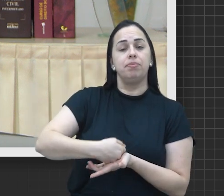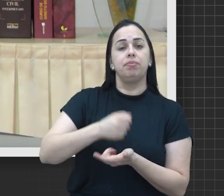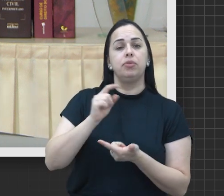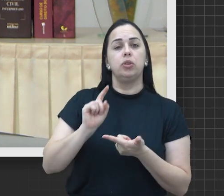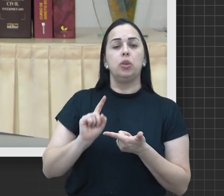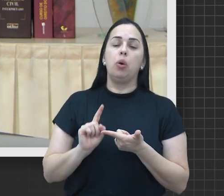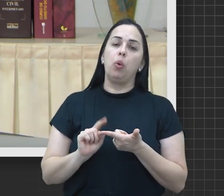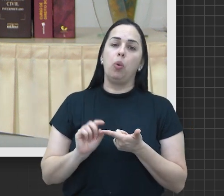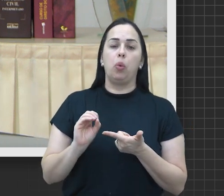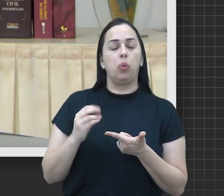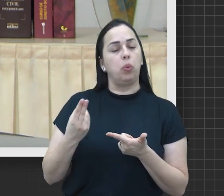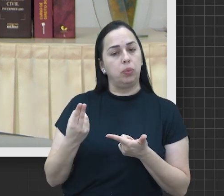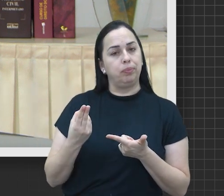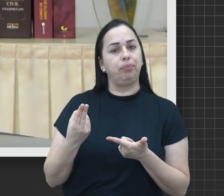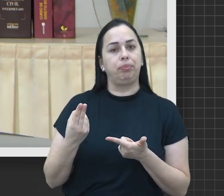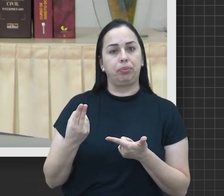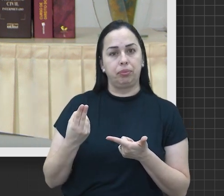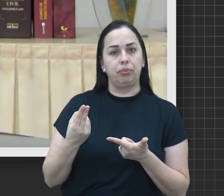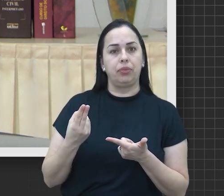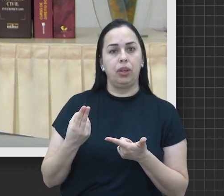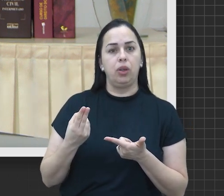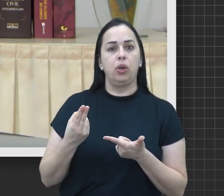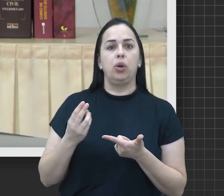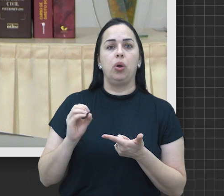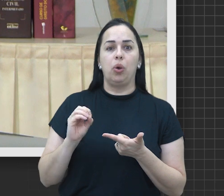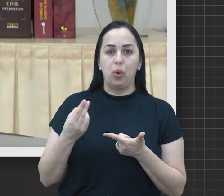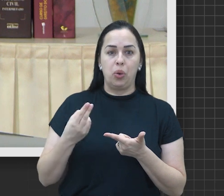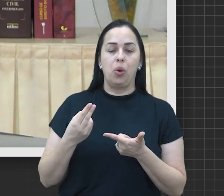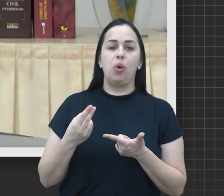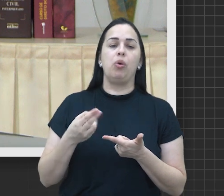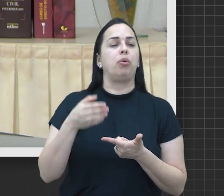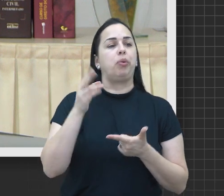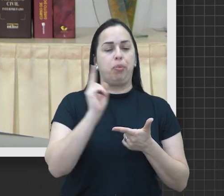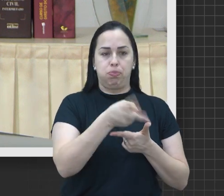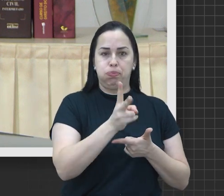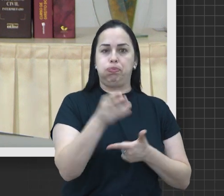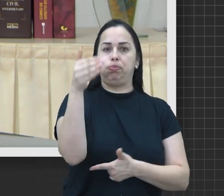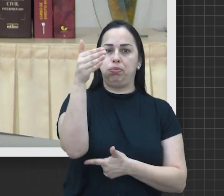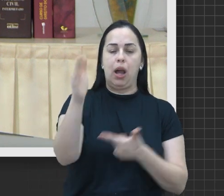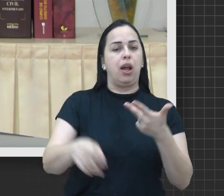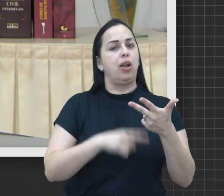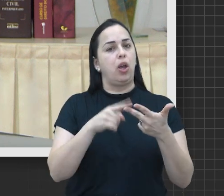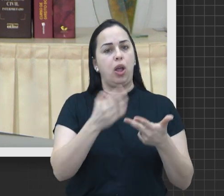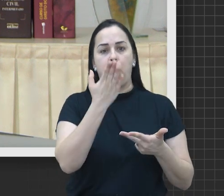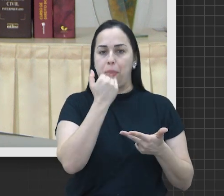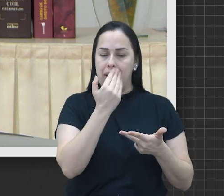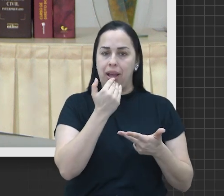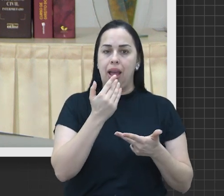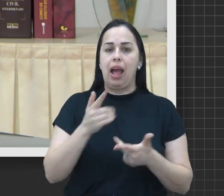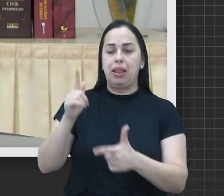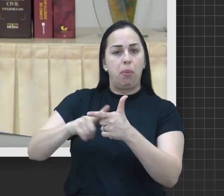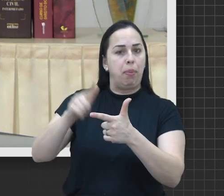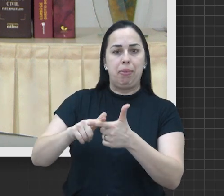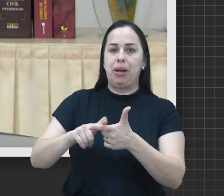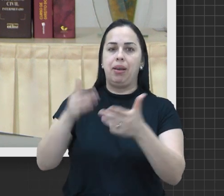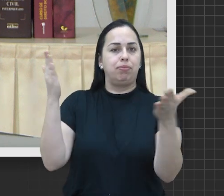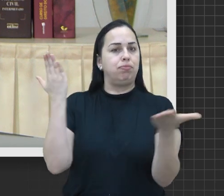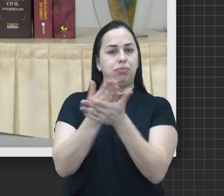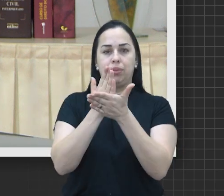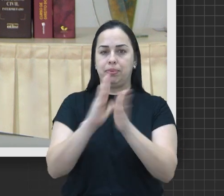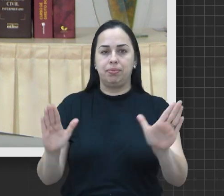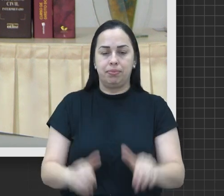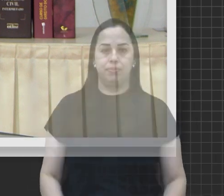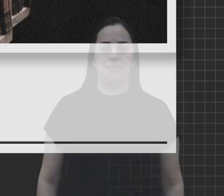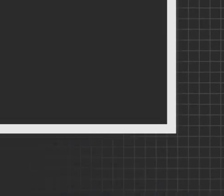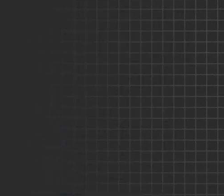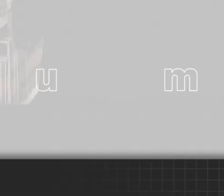ao reembolso, ou então a continuidade dessa hospedagem e alimentação até que seja sanado